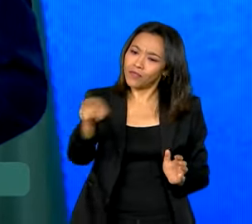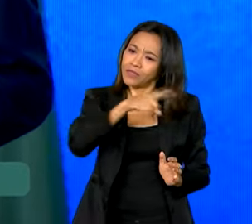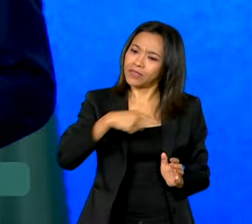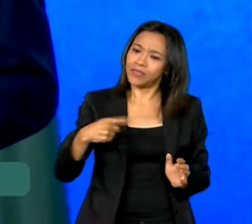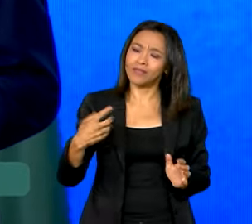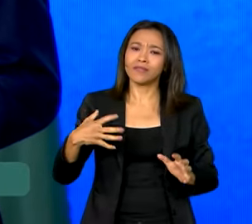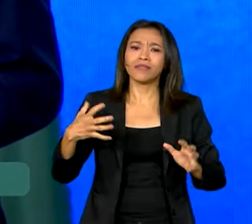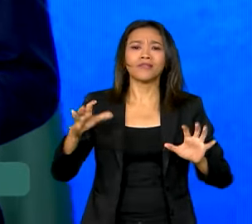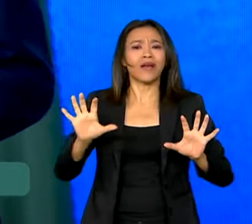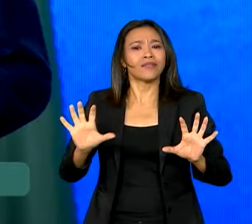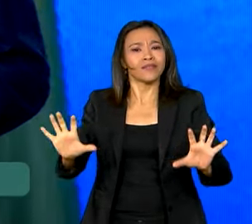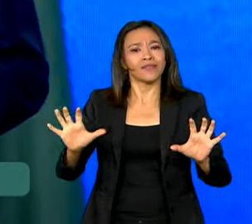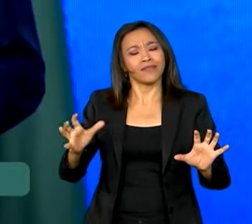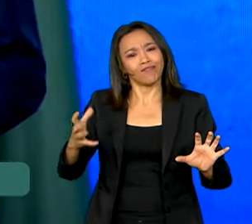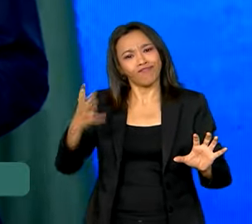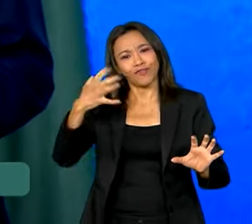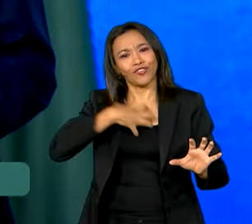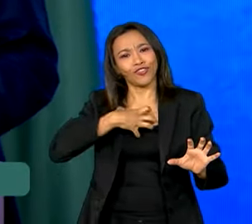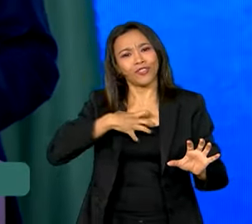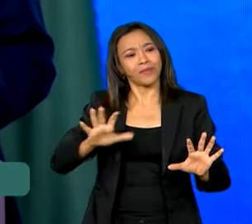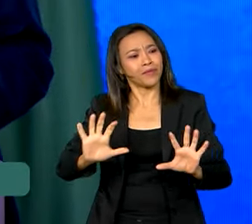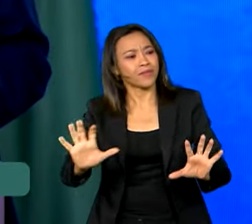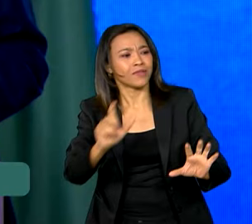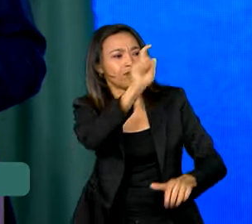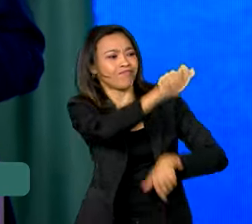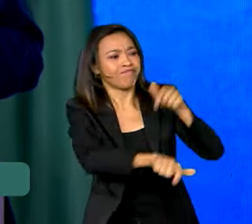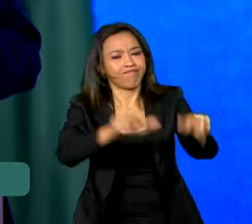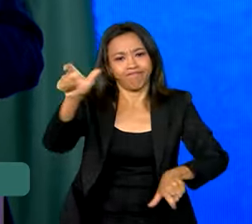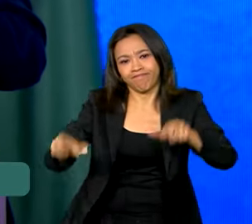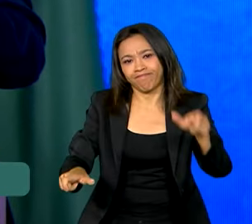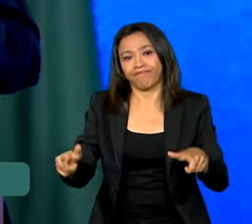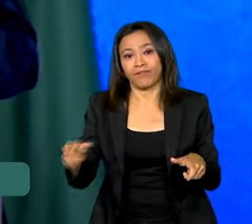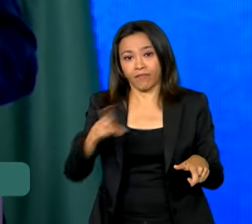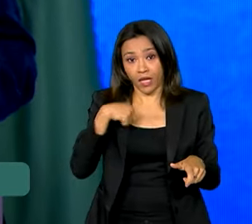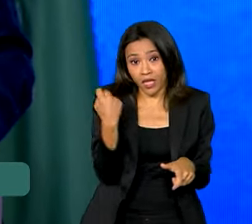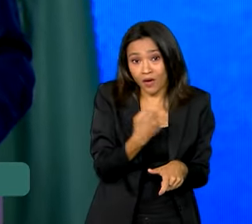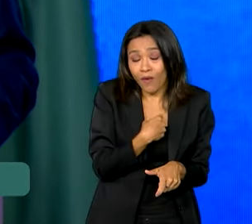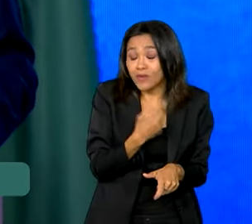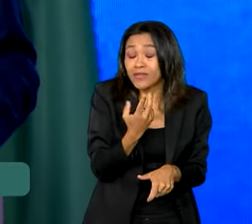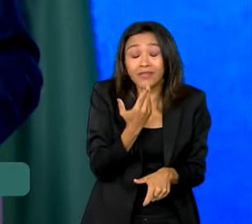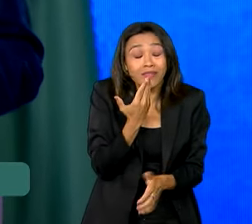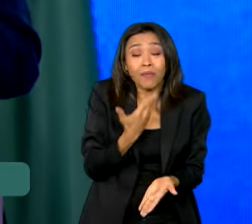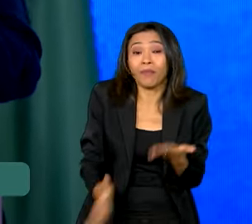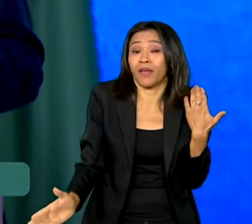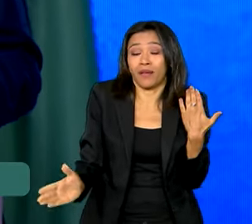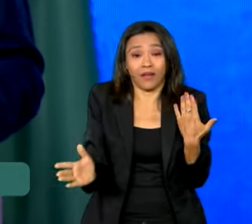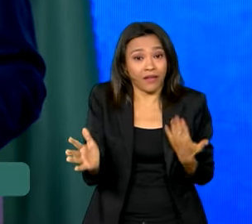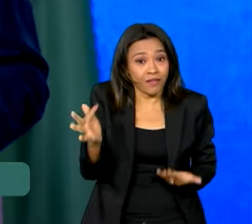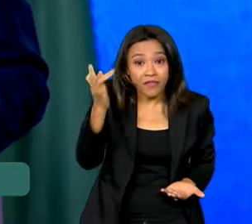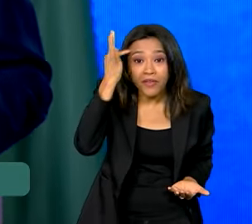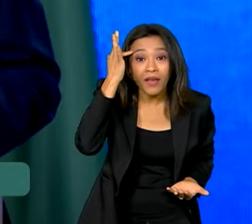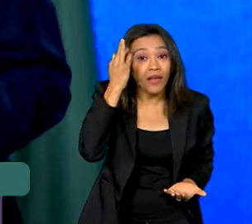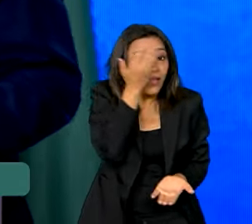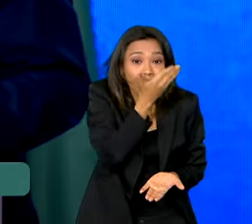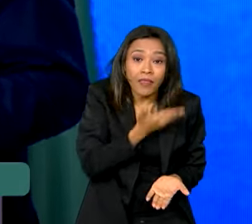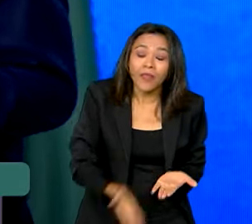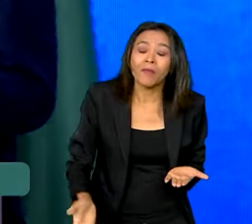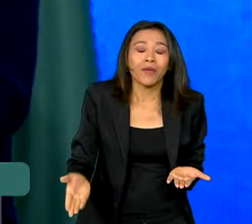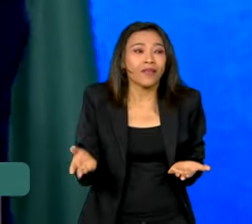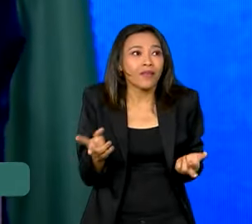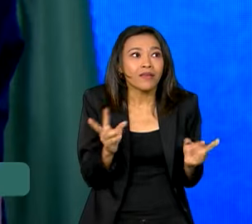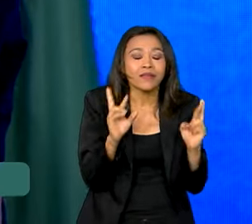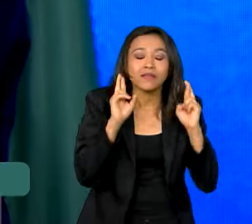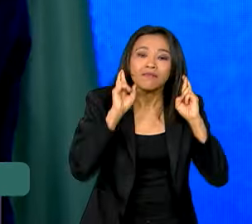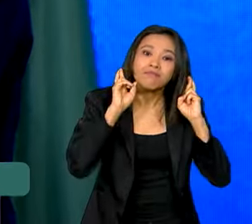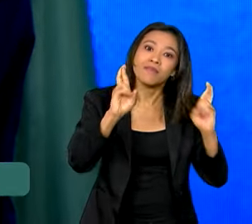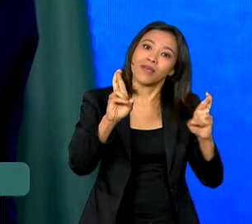e fazer com que a gente não perca nunca a fé, nunca a esperança de